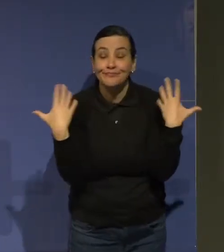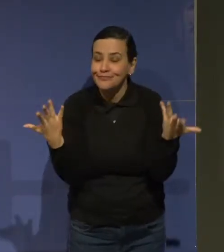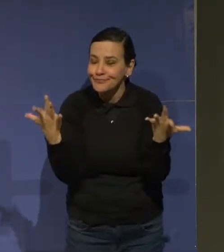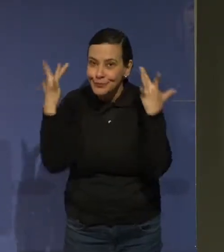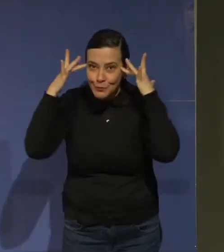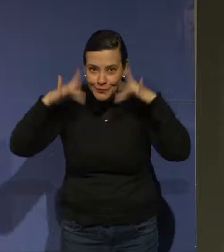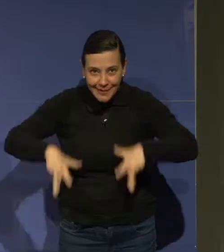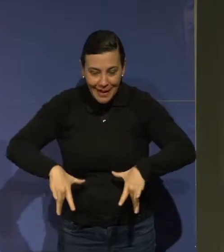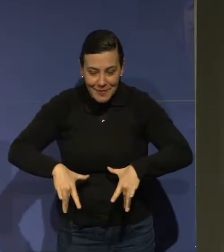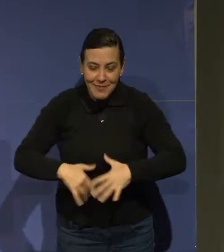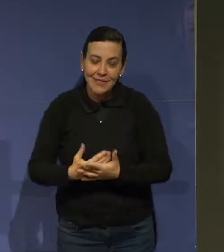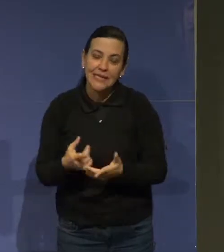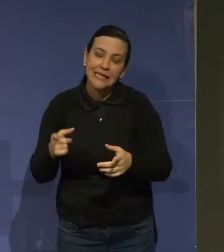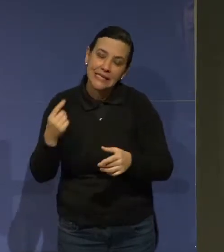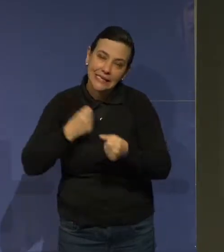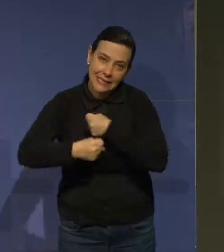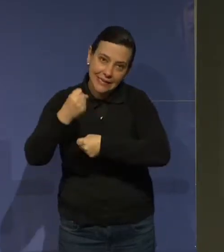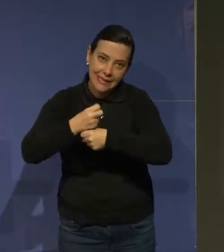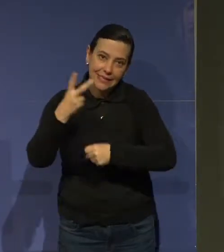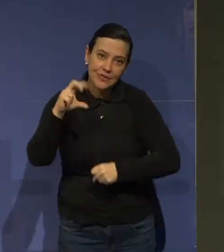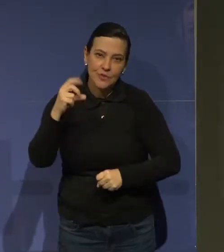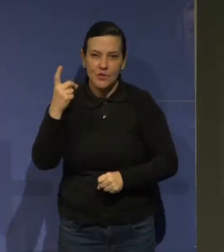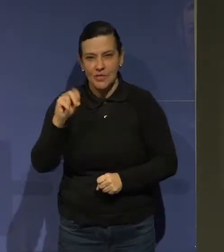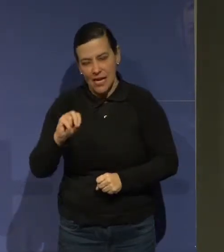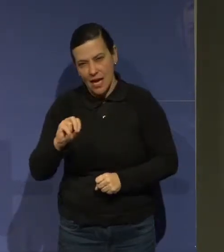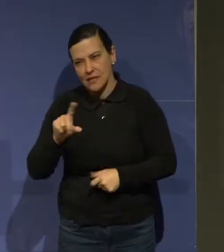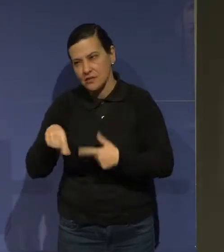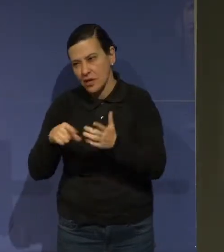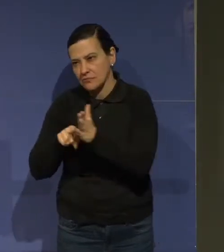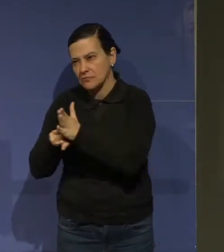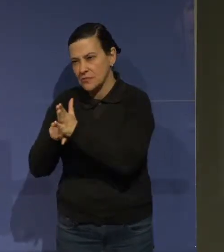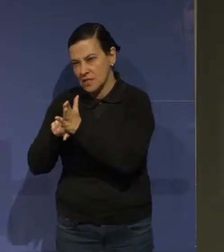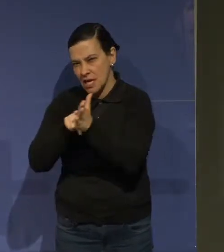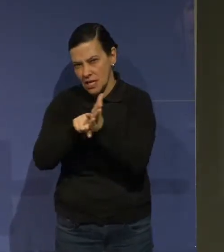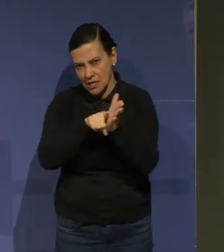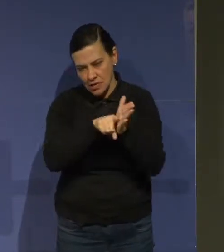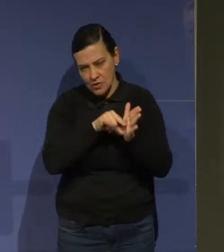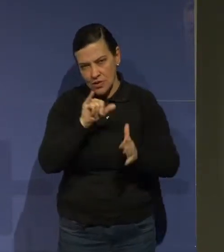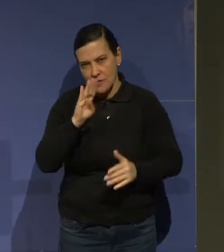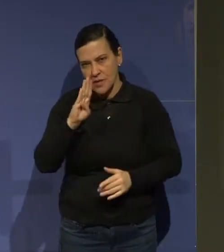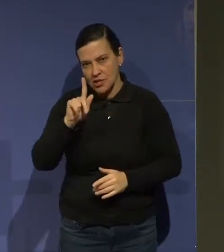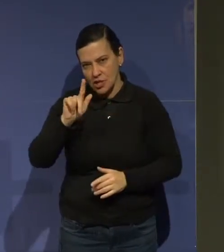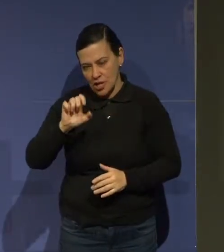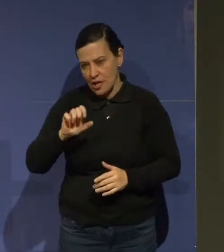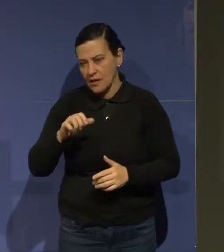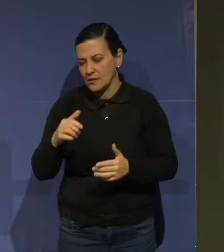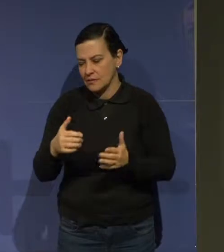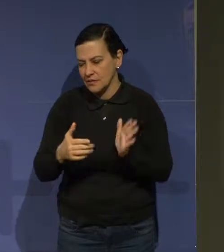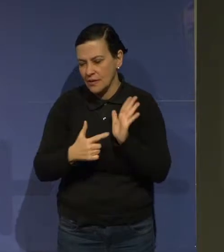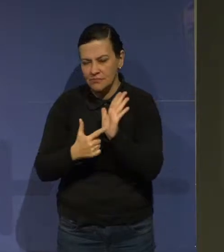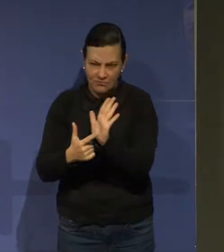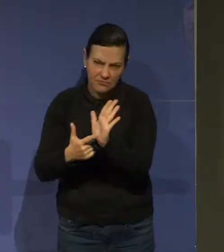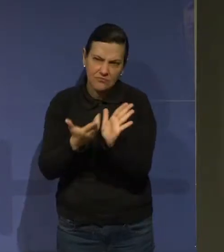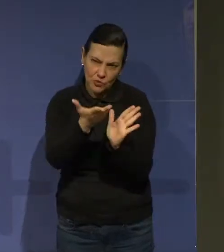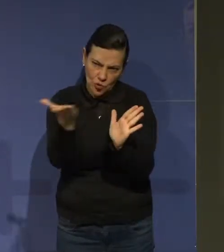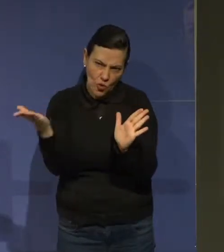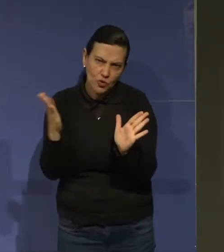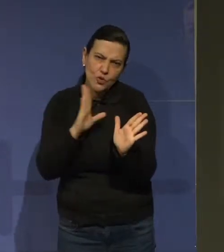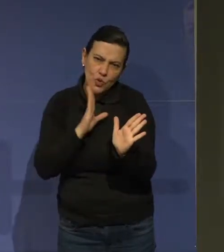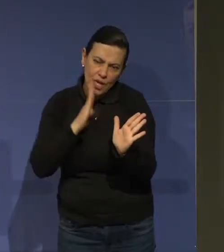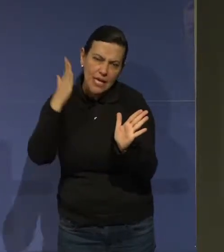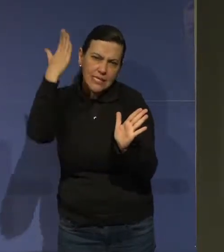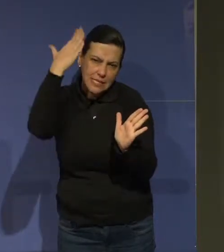Mas, em 2010, depois do censo, o último censo, o BGE veio, vocês devem lembrar, e falou...